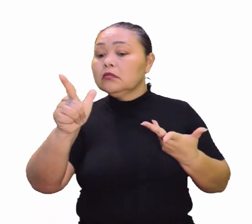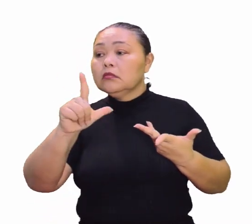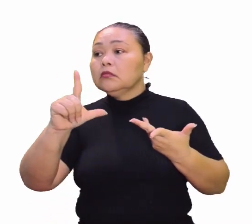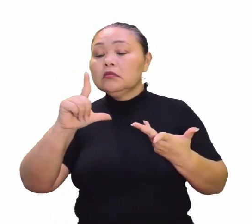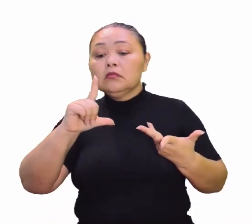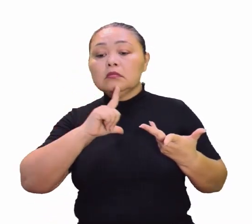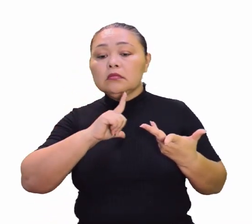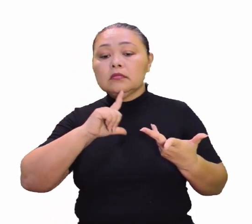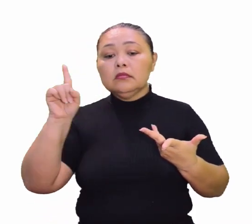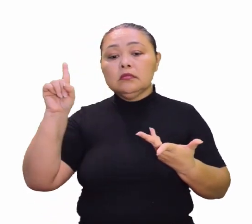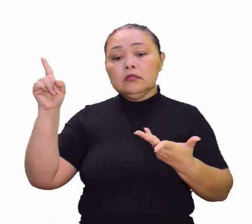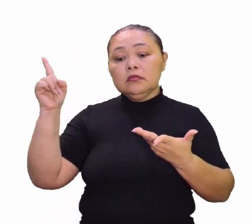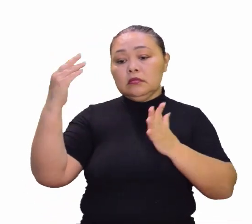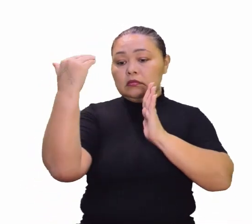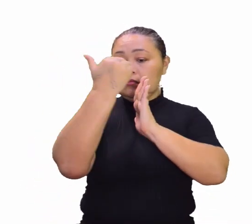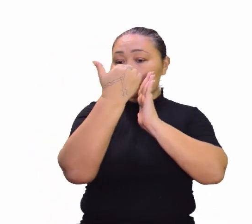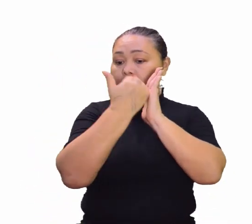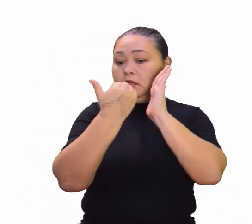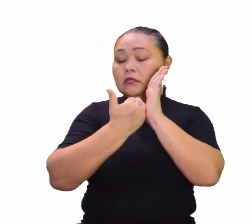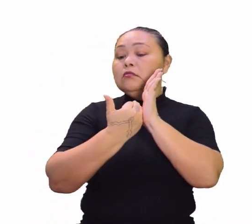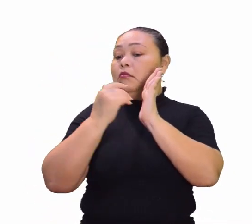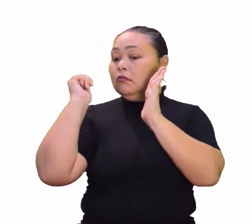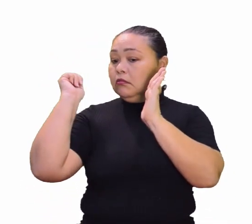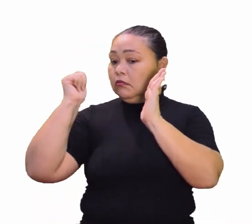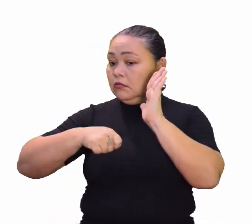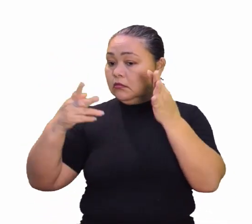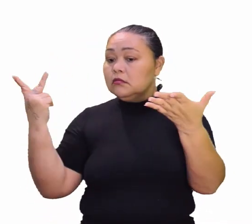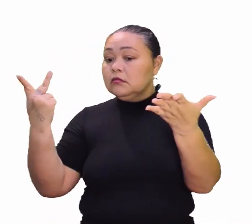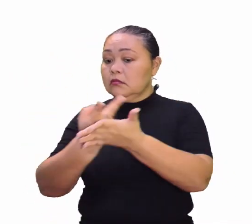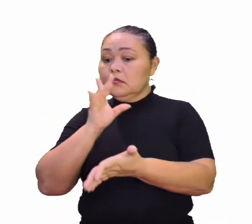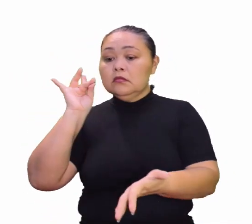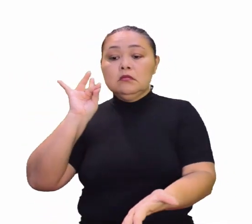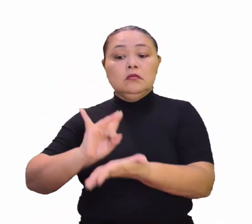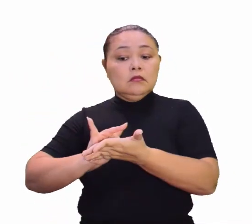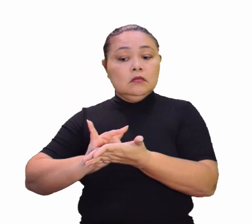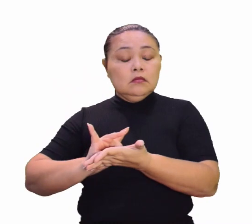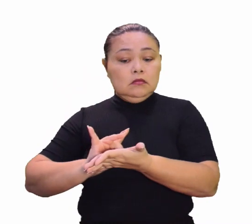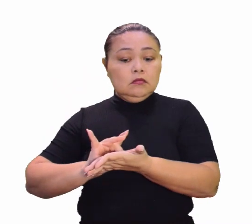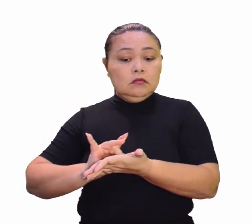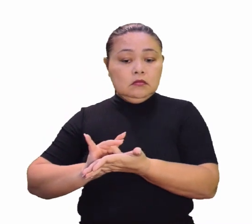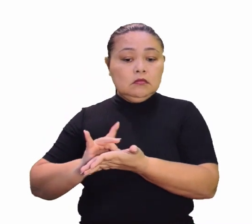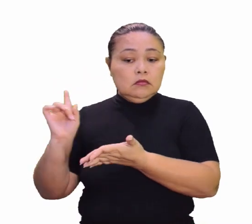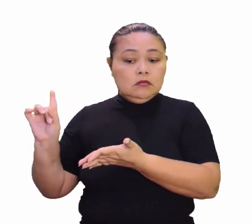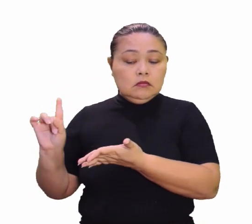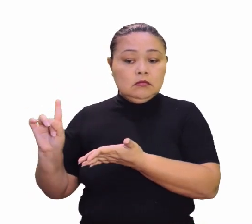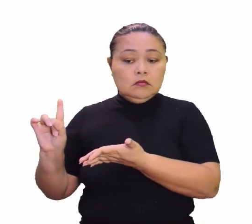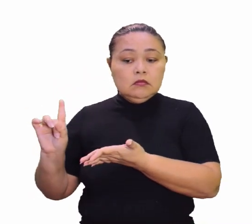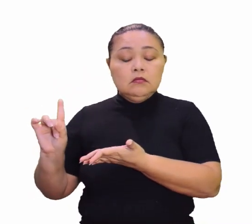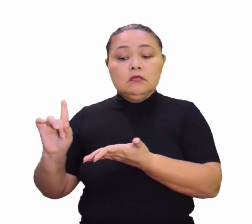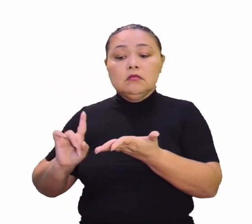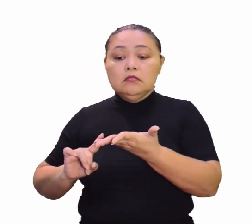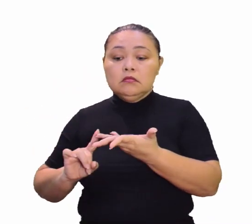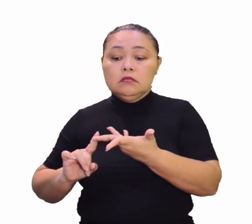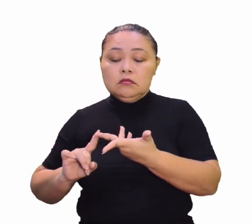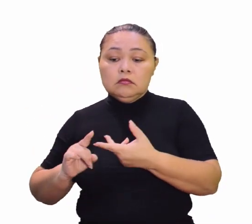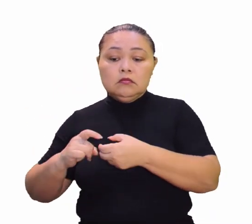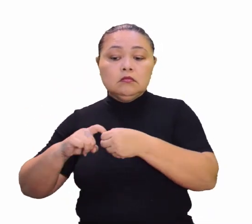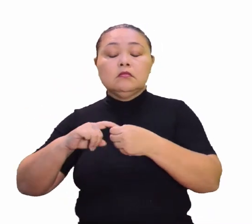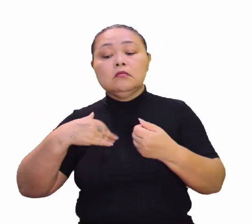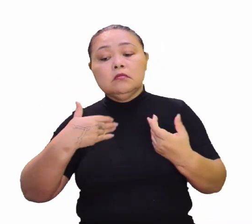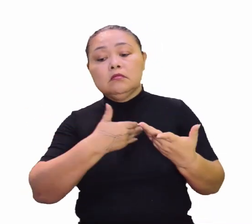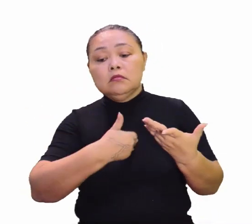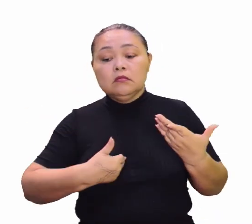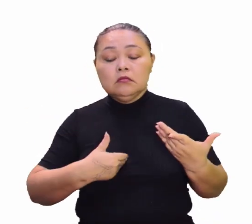desta agenda possam acontecer. Exato. É isso? Muito bem. Isso pode ser vários tipos de parcerias. Pode ser